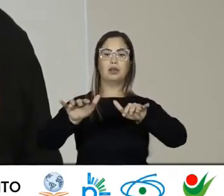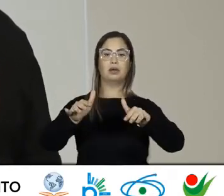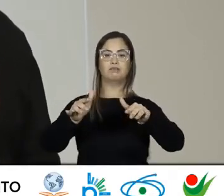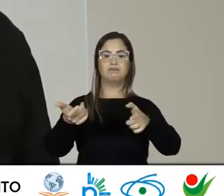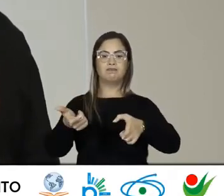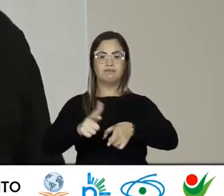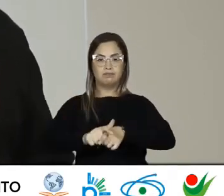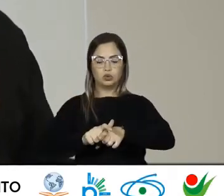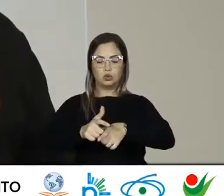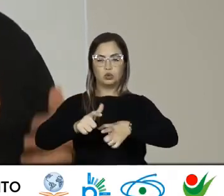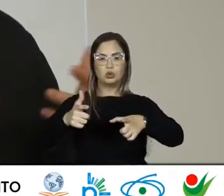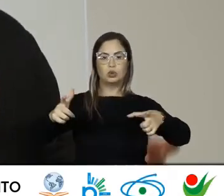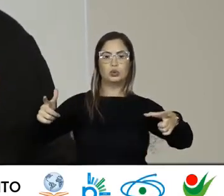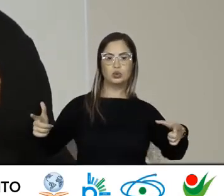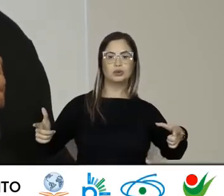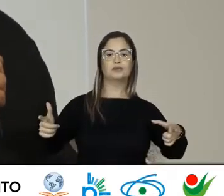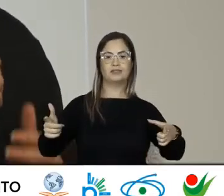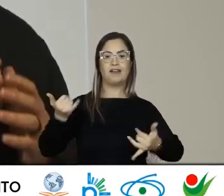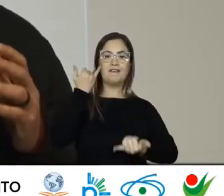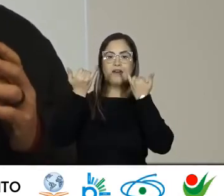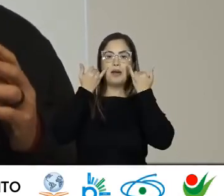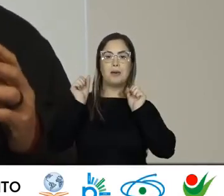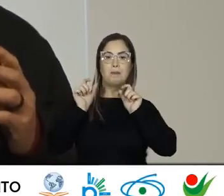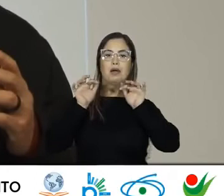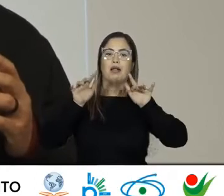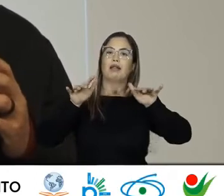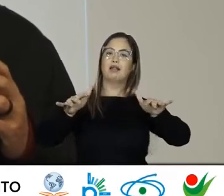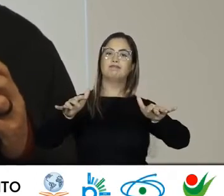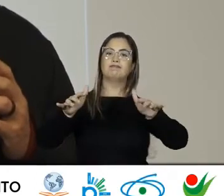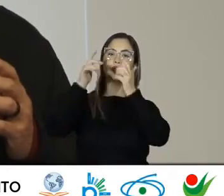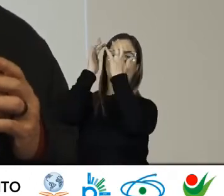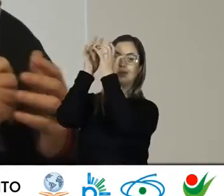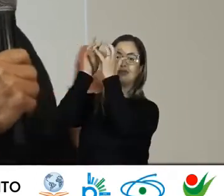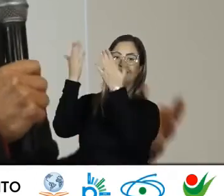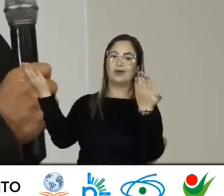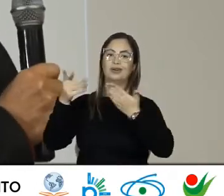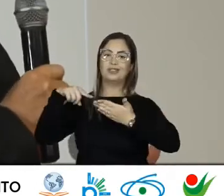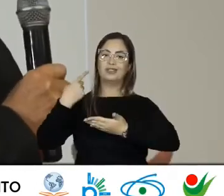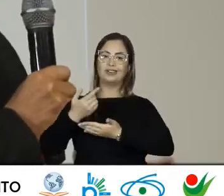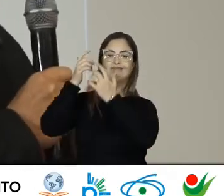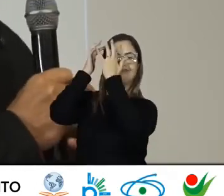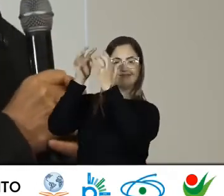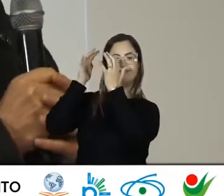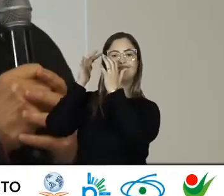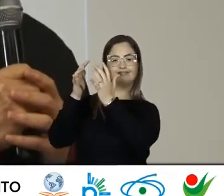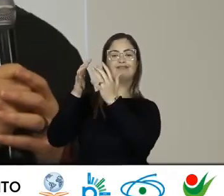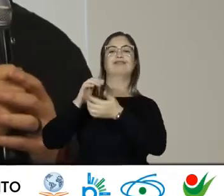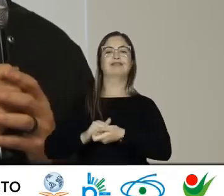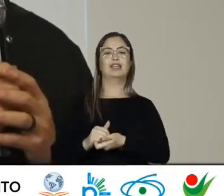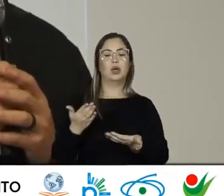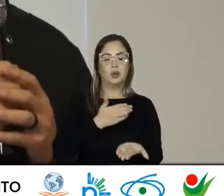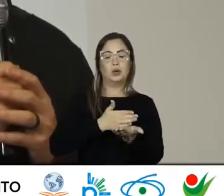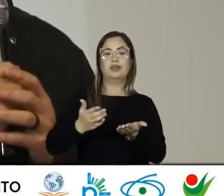O alcance Das reflexões Que pretendemos E que já estamos Realizando Desde hoje De